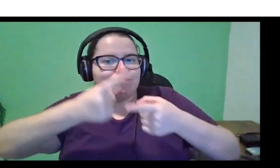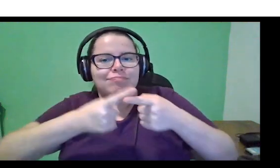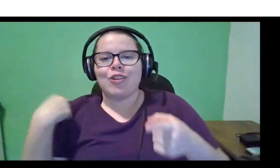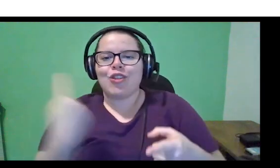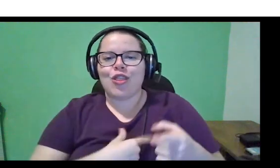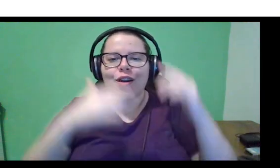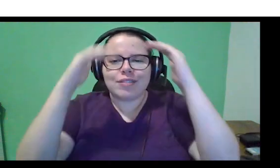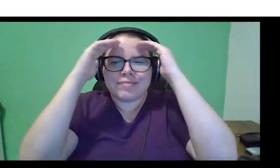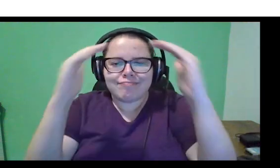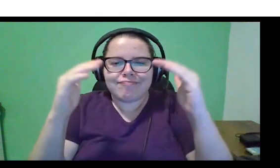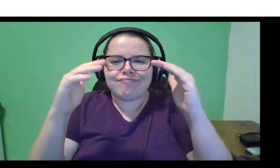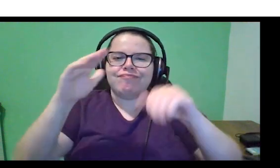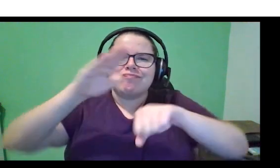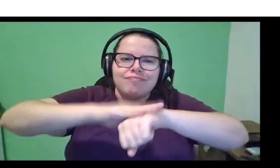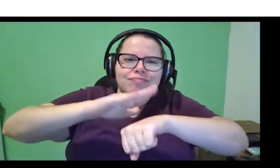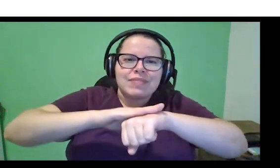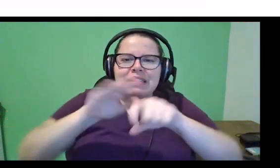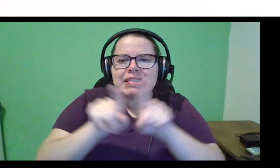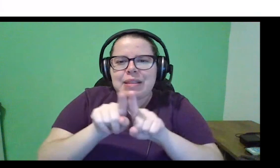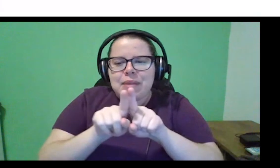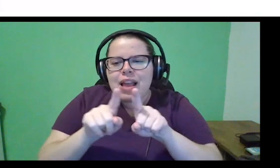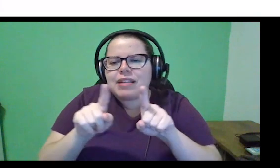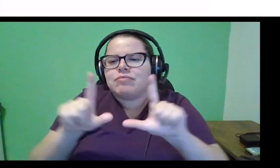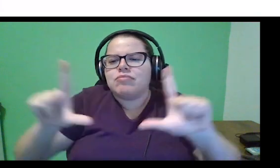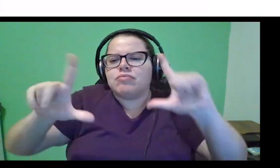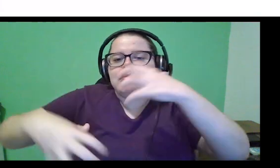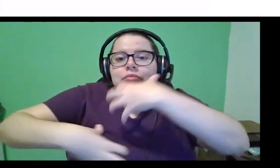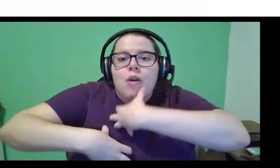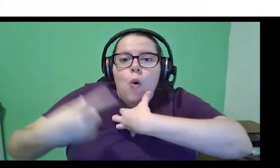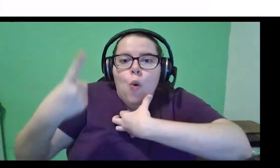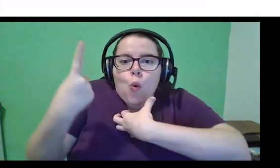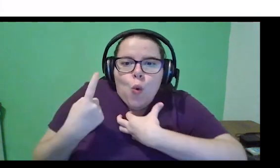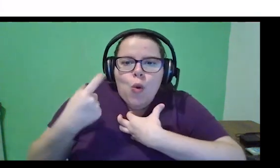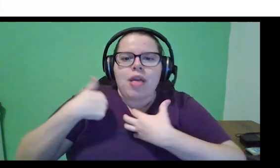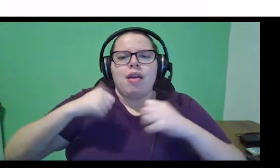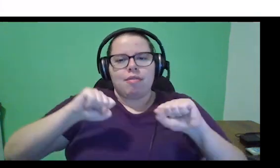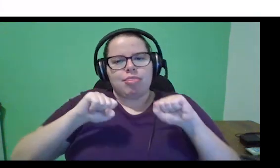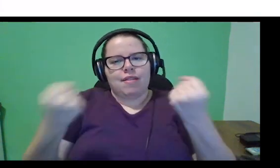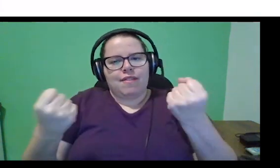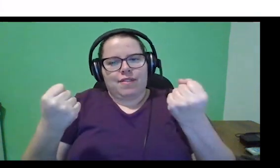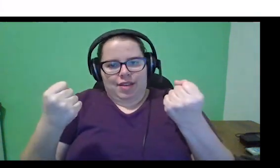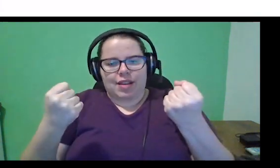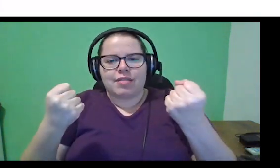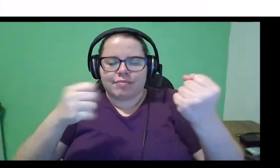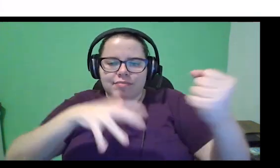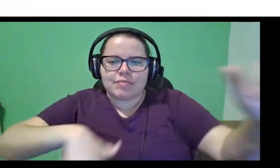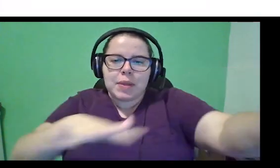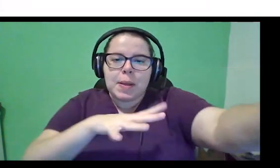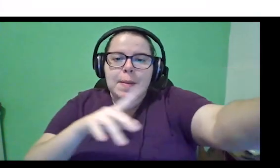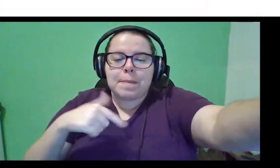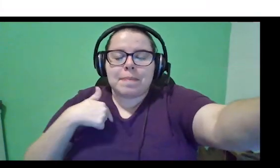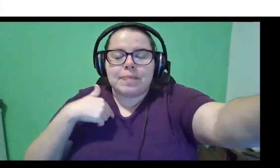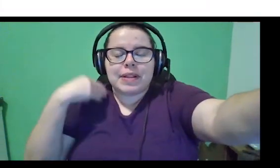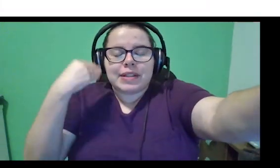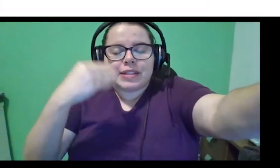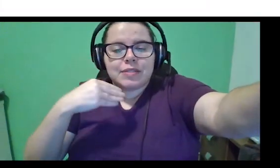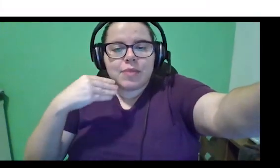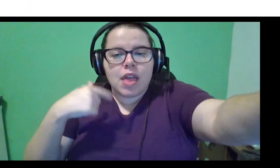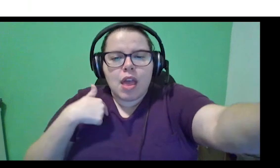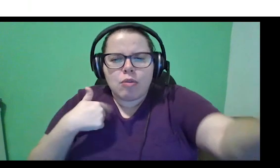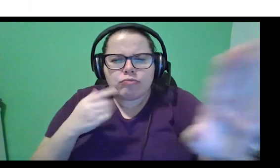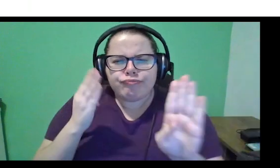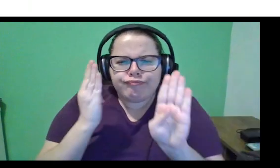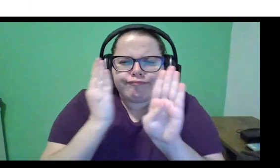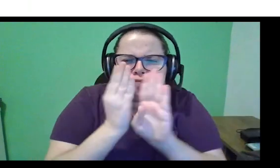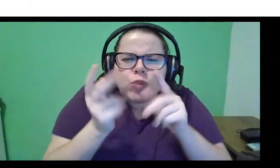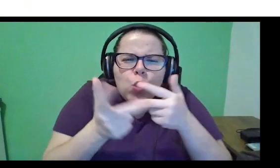respeitarmos que cenários são únicos, eu defendo muito isso, mas na minha jornada eu identifiquei